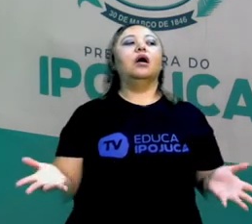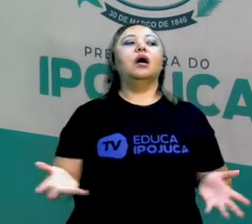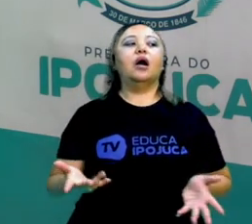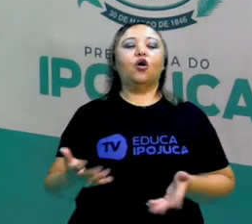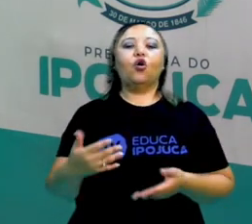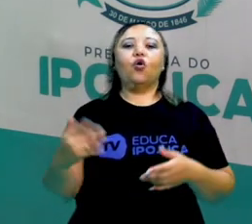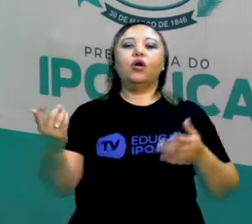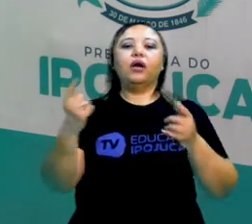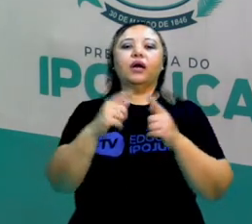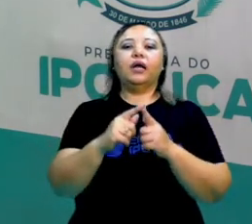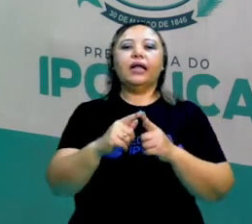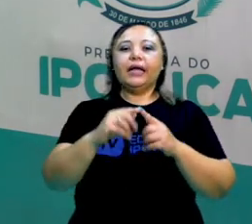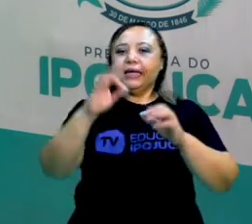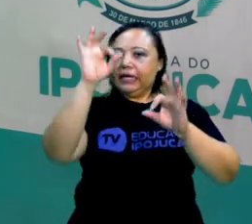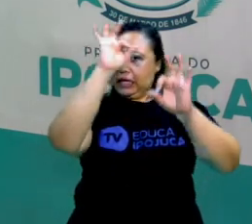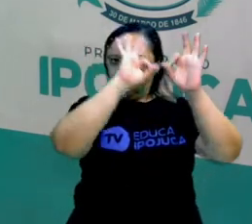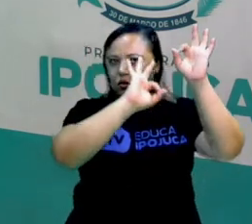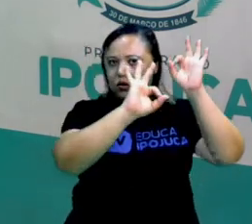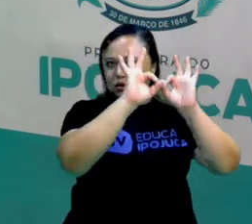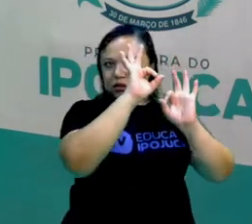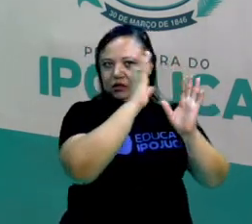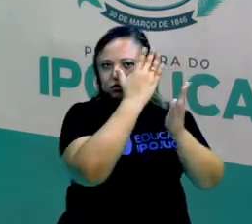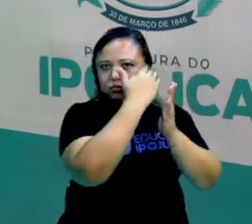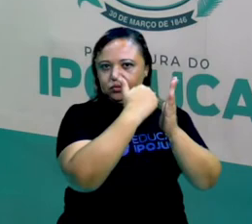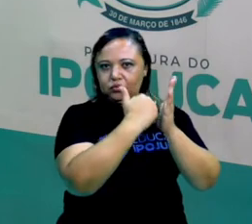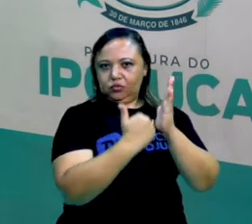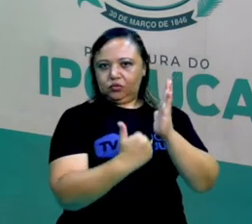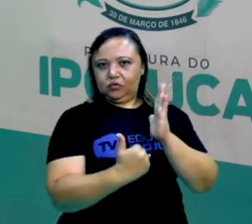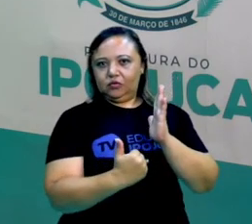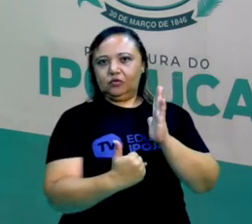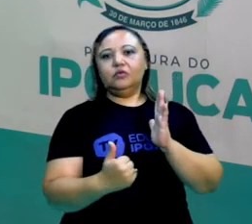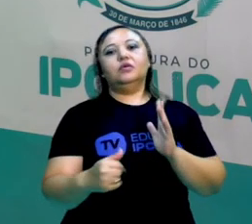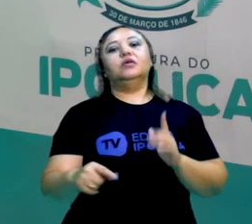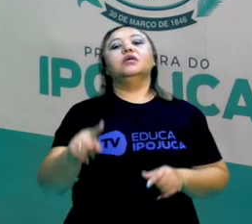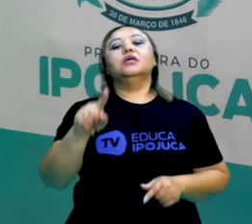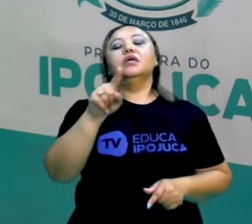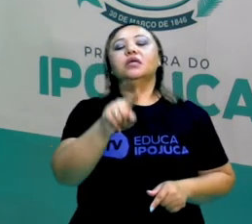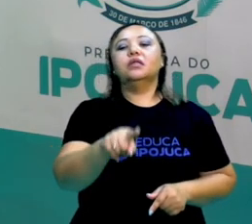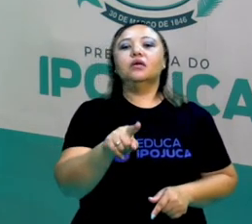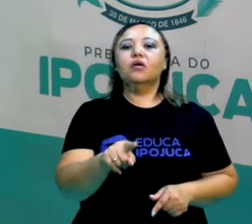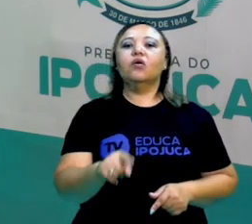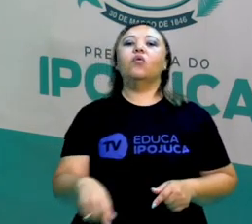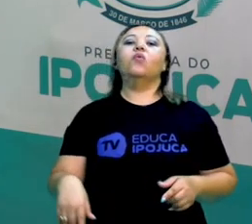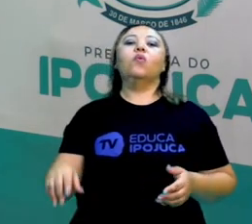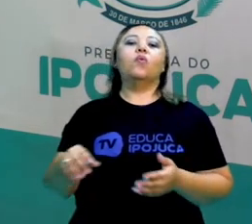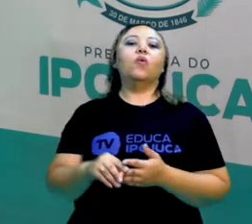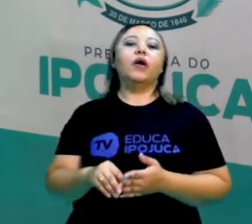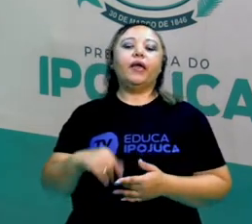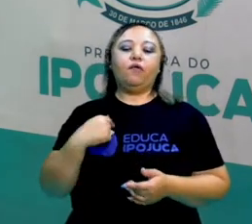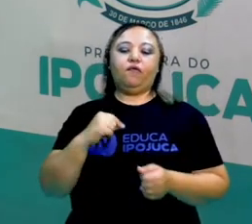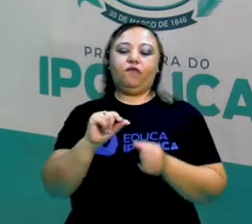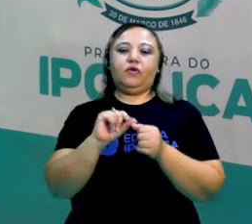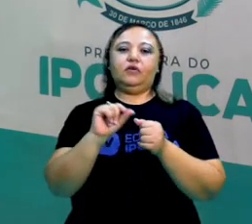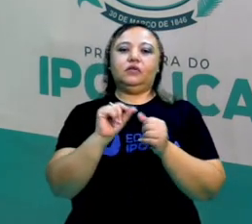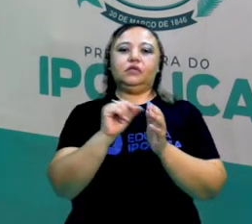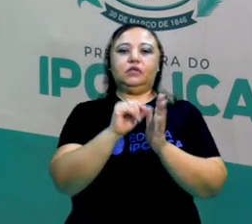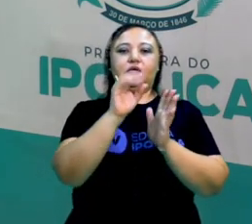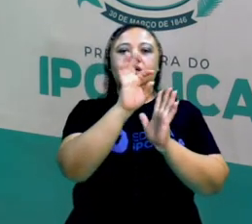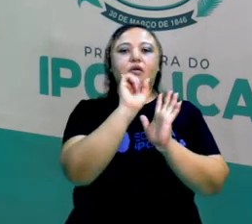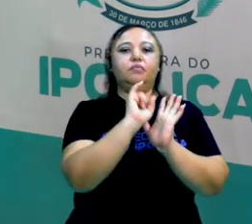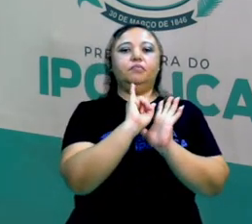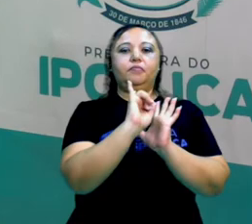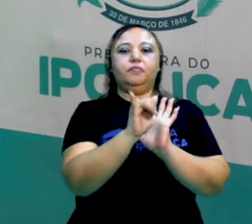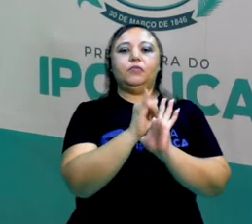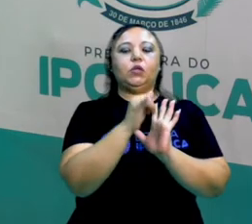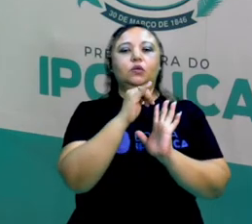escrever a minha crônica. Na atividade de hoje do desafio, eu quero que vocês pesquisem um pouco mais